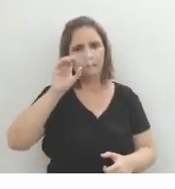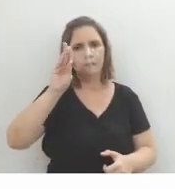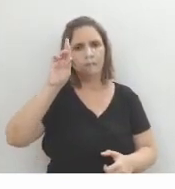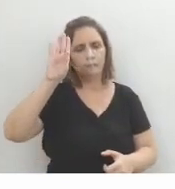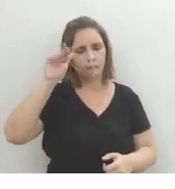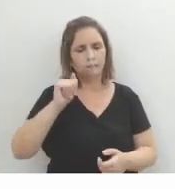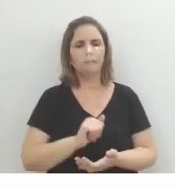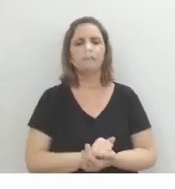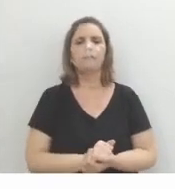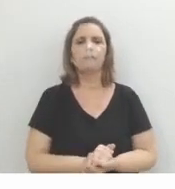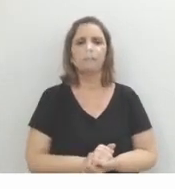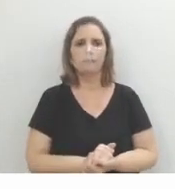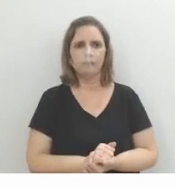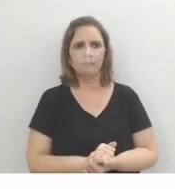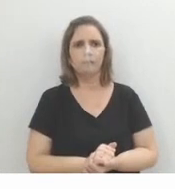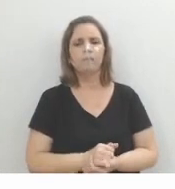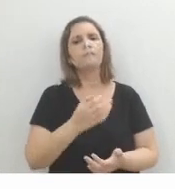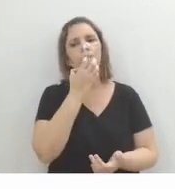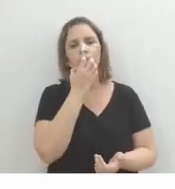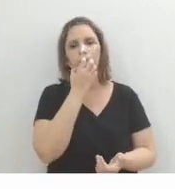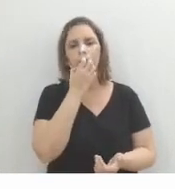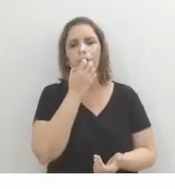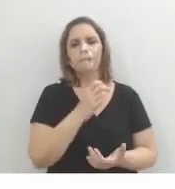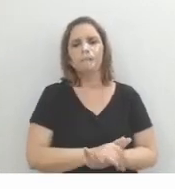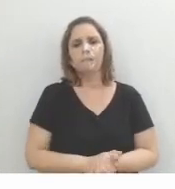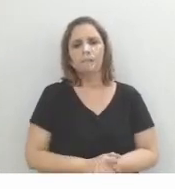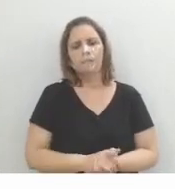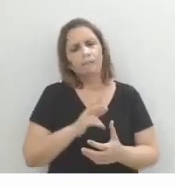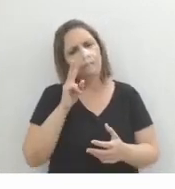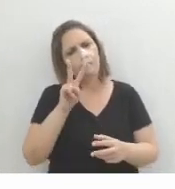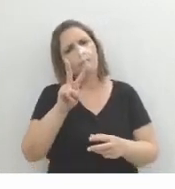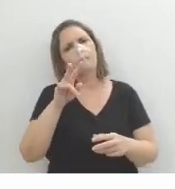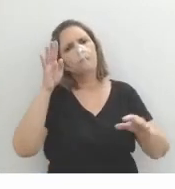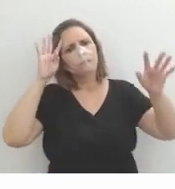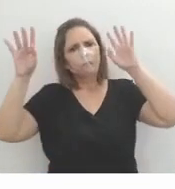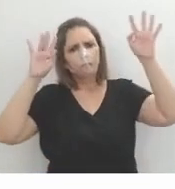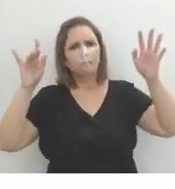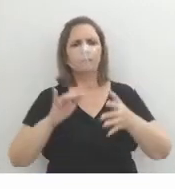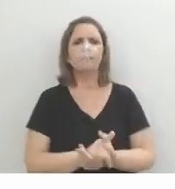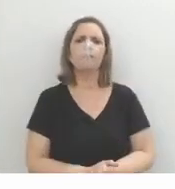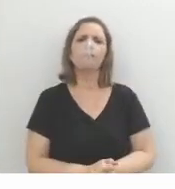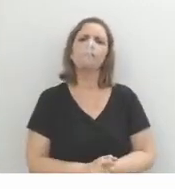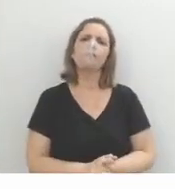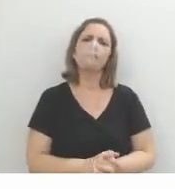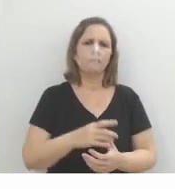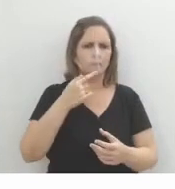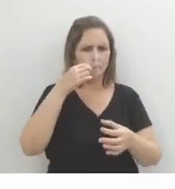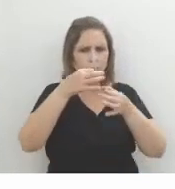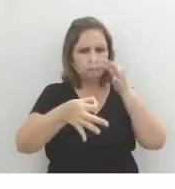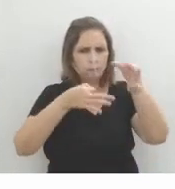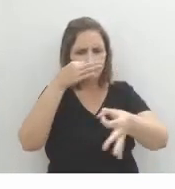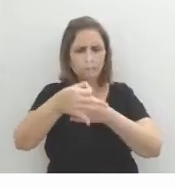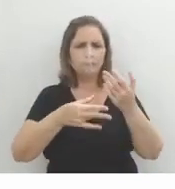dito pra vocês que Quim Casborba, né? Que o cachorro é o olhar filosófico, é o olhar mais crítico,